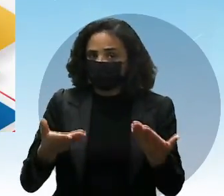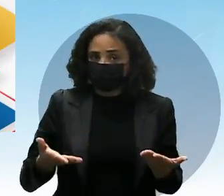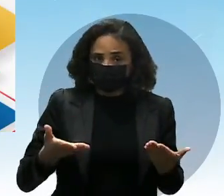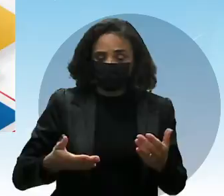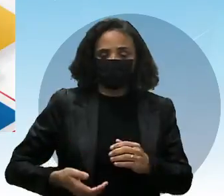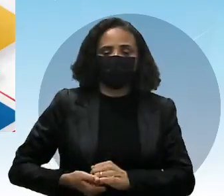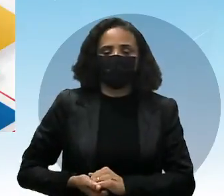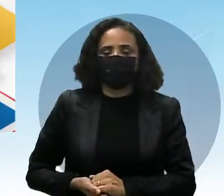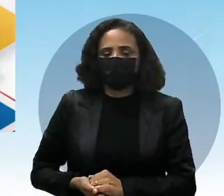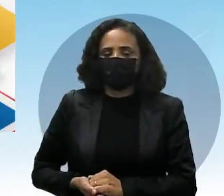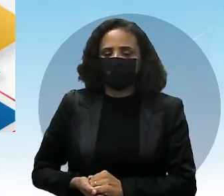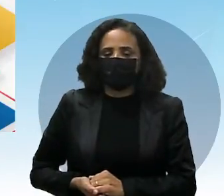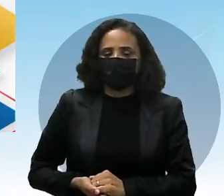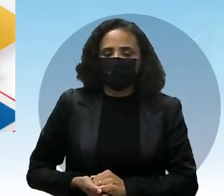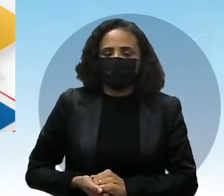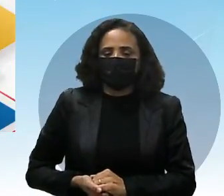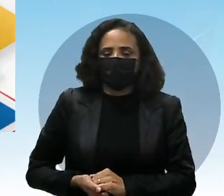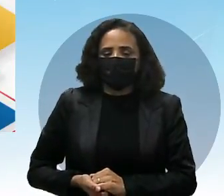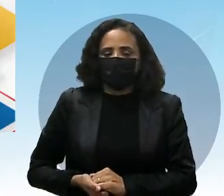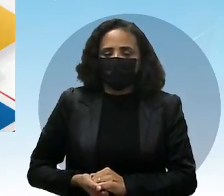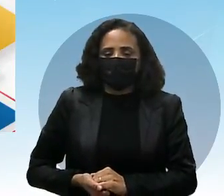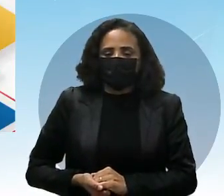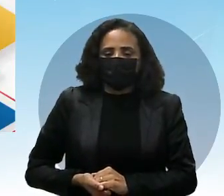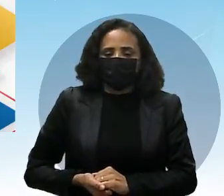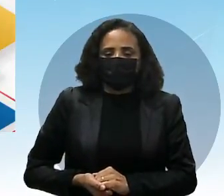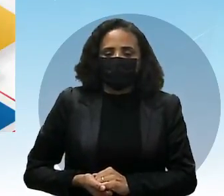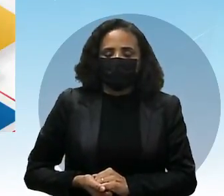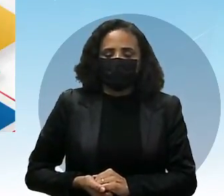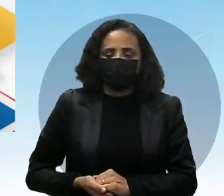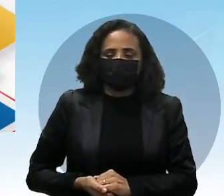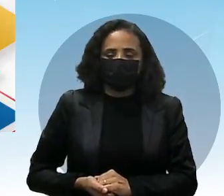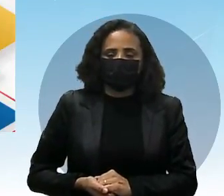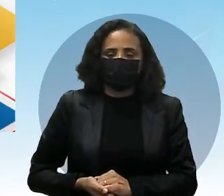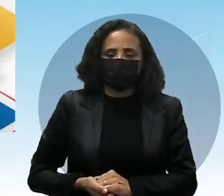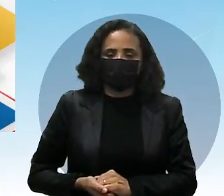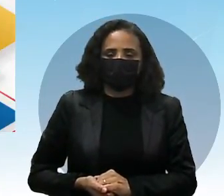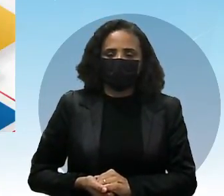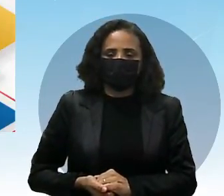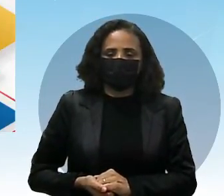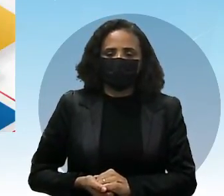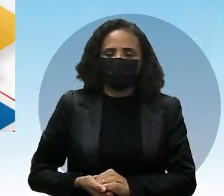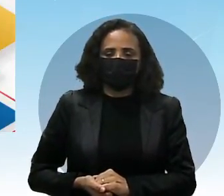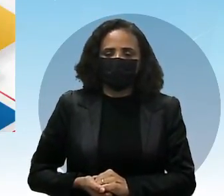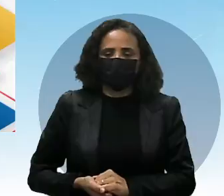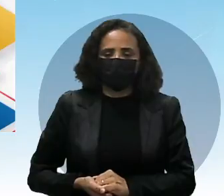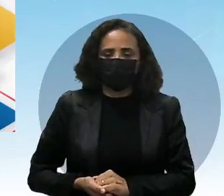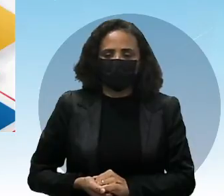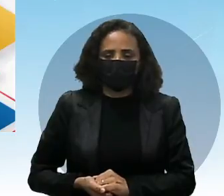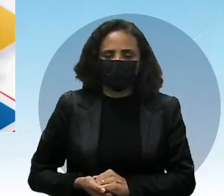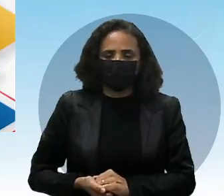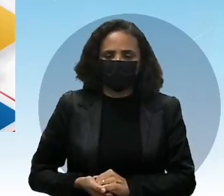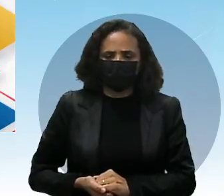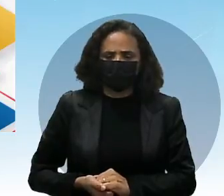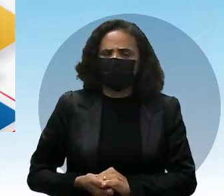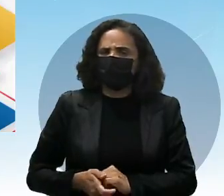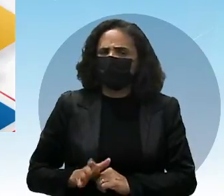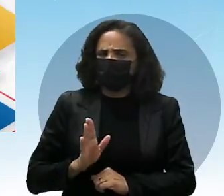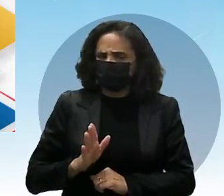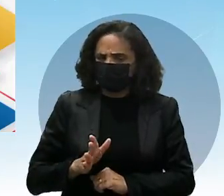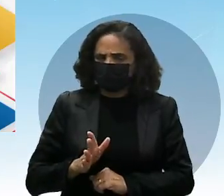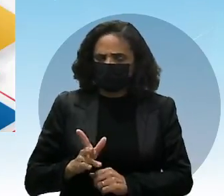Have you done work for the other project? Você fez